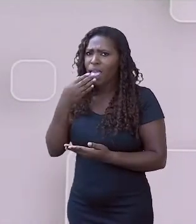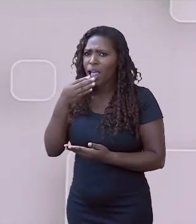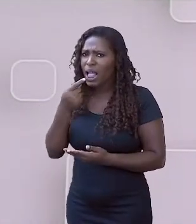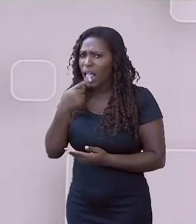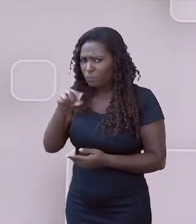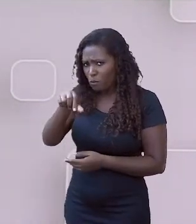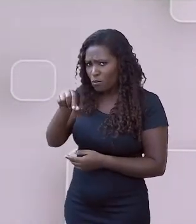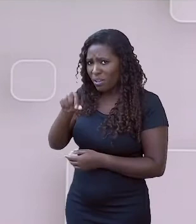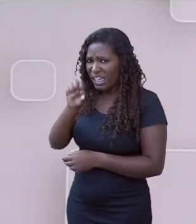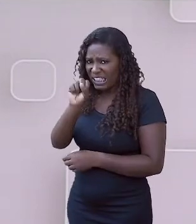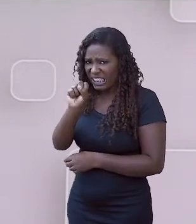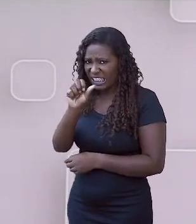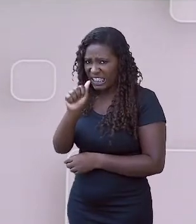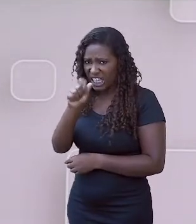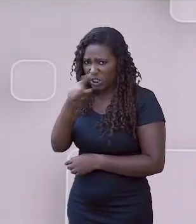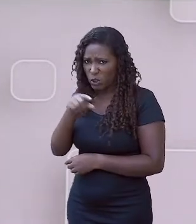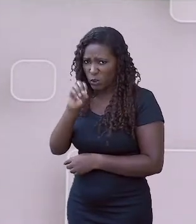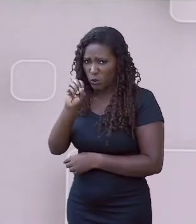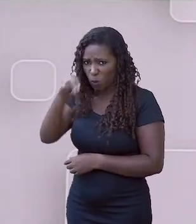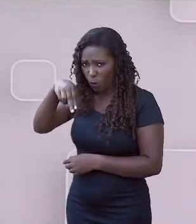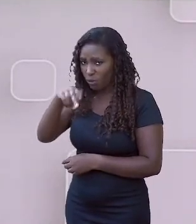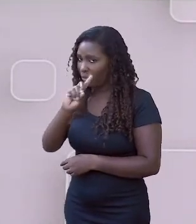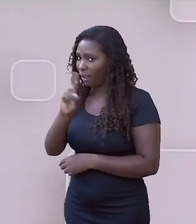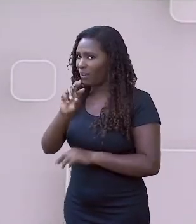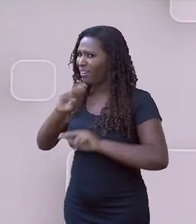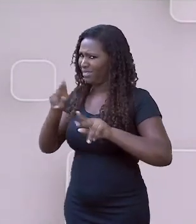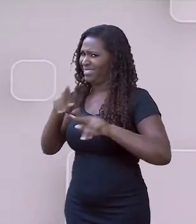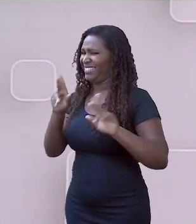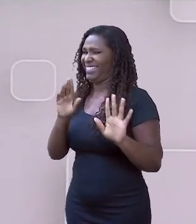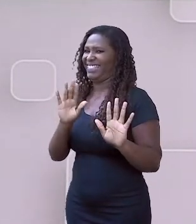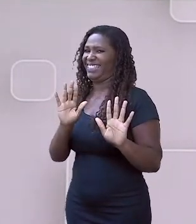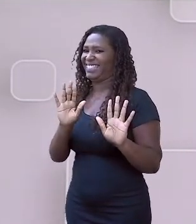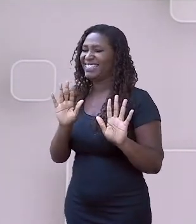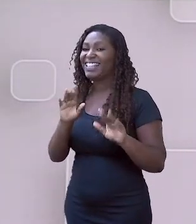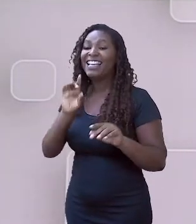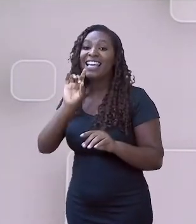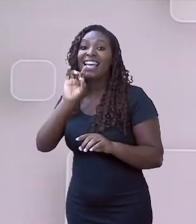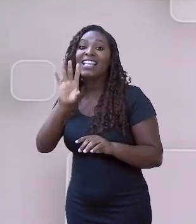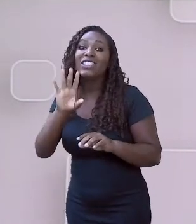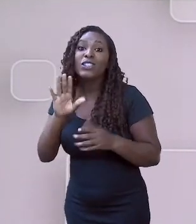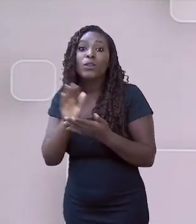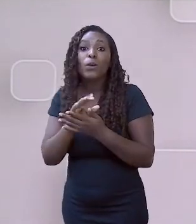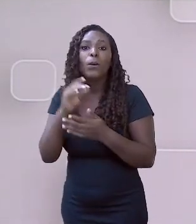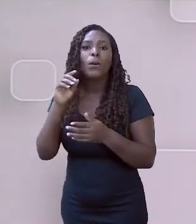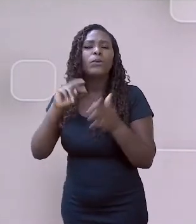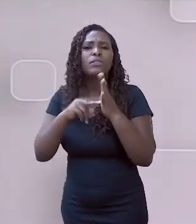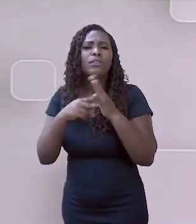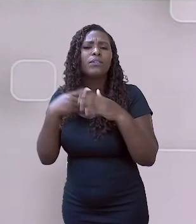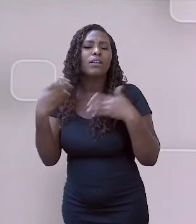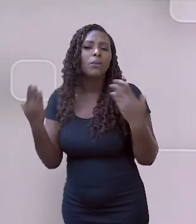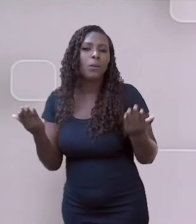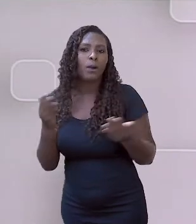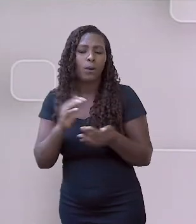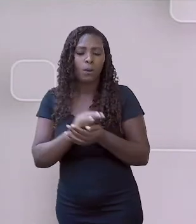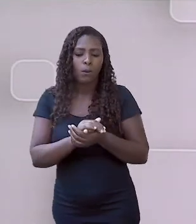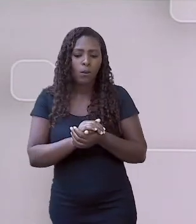Pessoal, sazonal quer dizer por um período específico. Por exemplo,